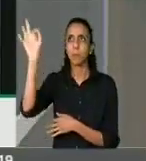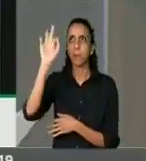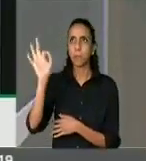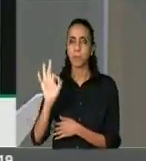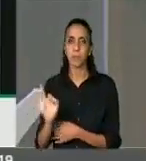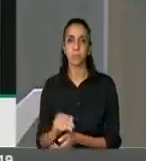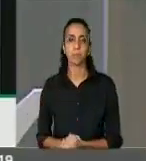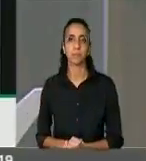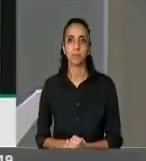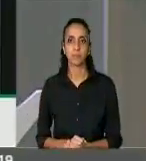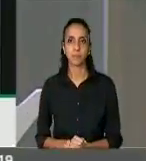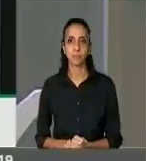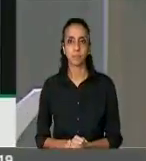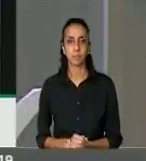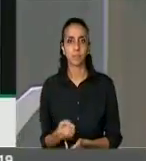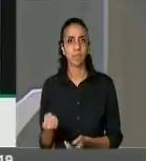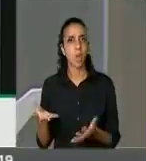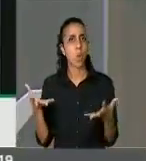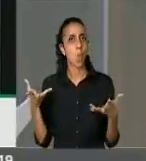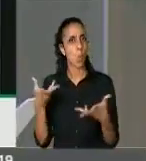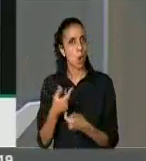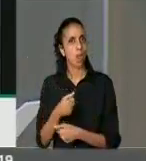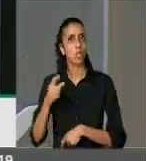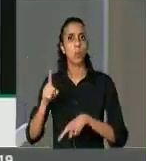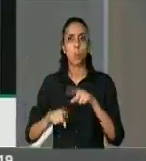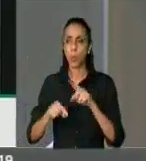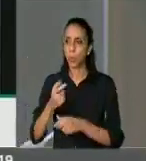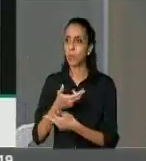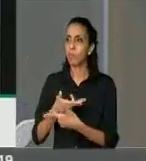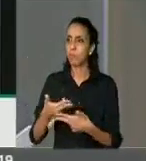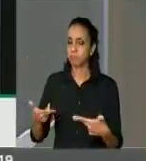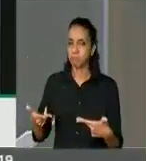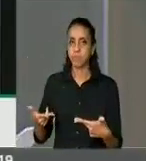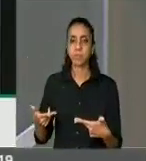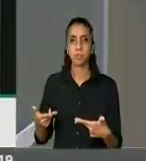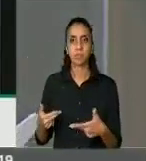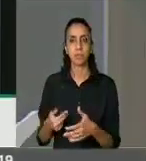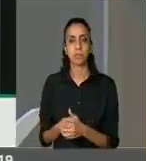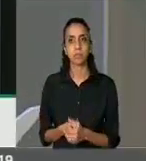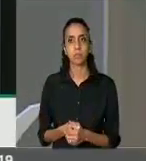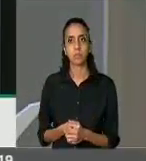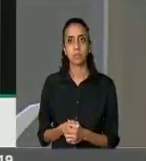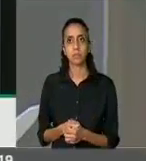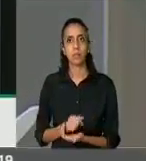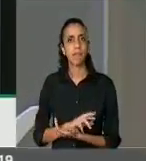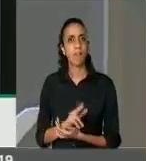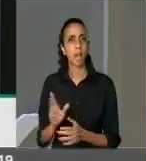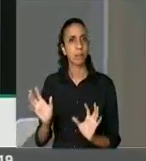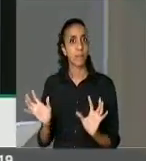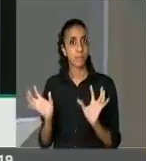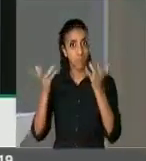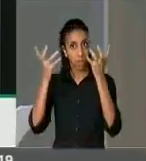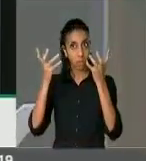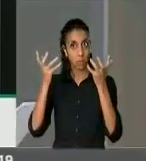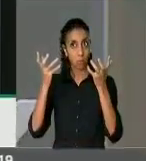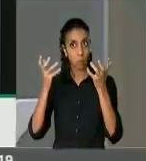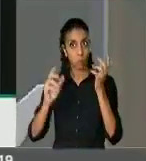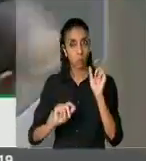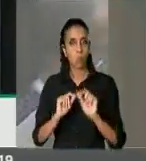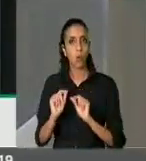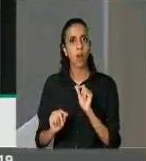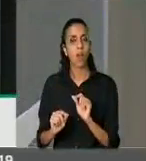incontestável a qualidade dos produtos, a tal ponto que em muitos eventos são o verdadeiro